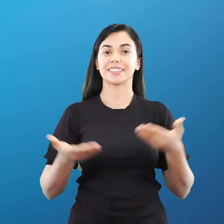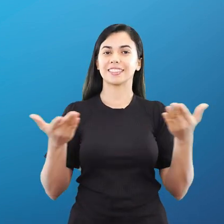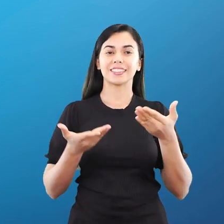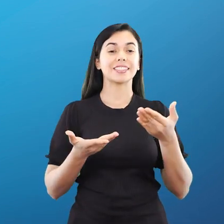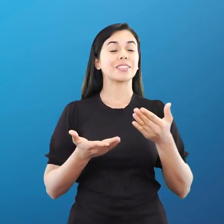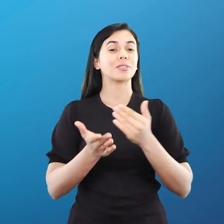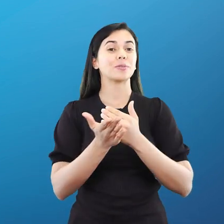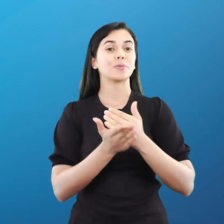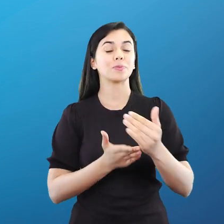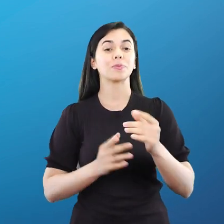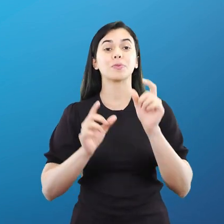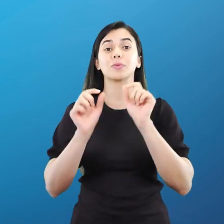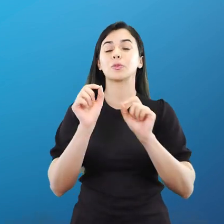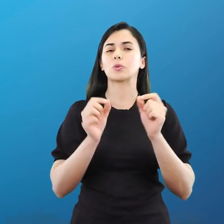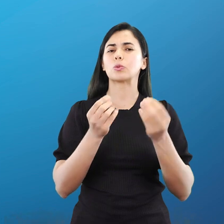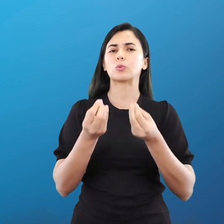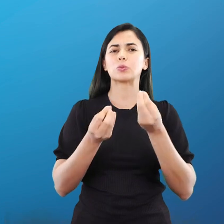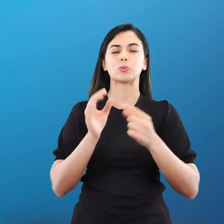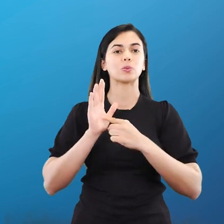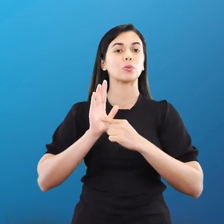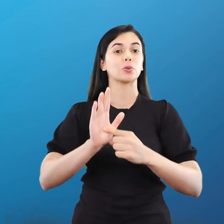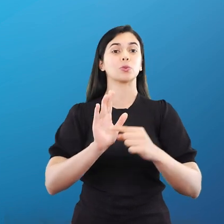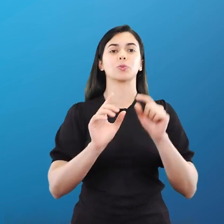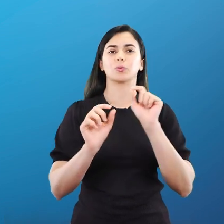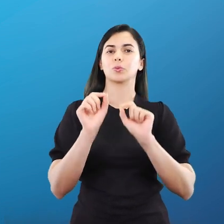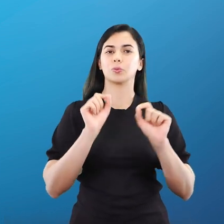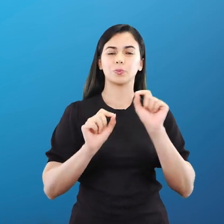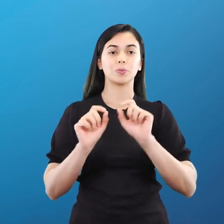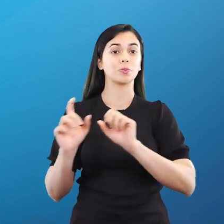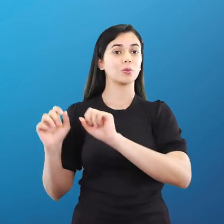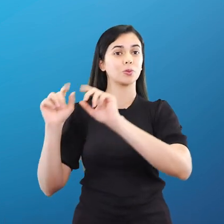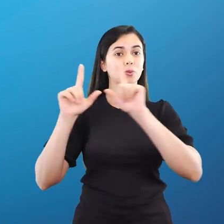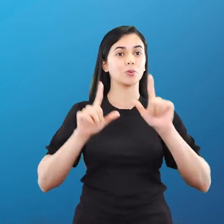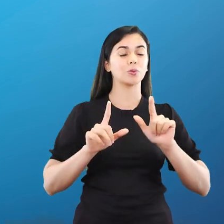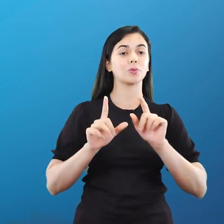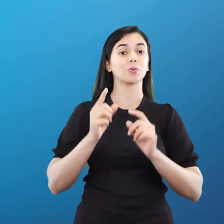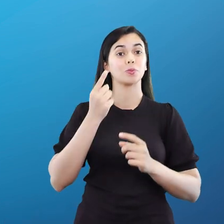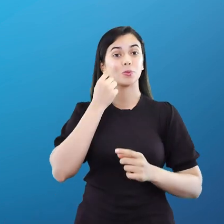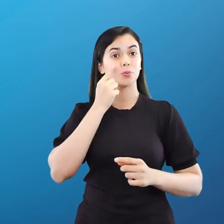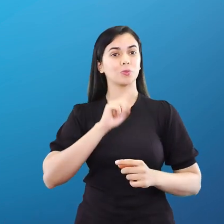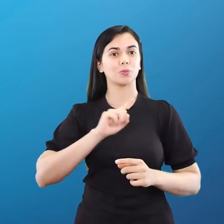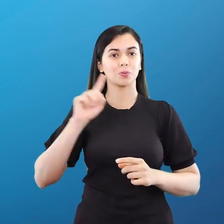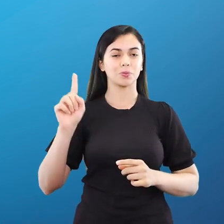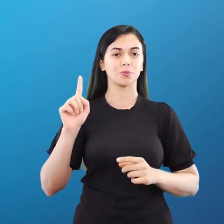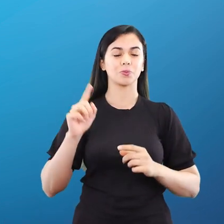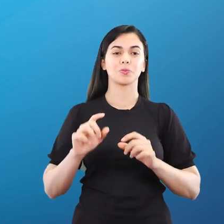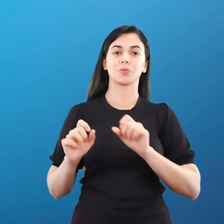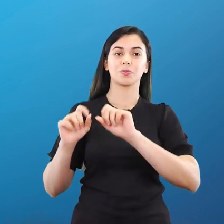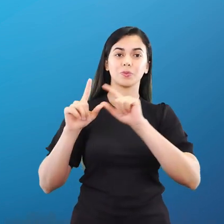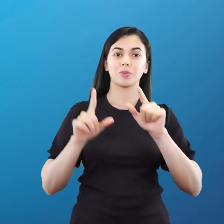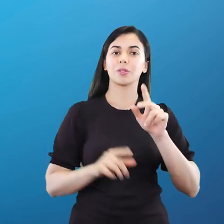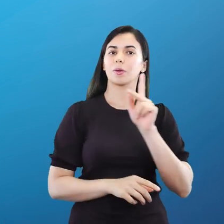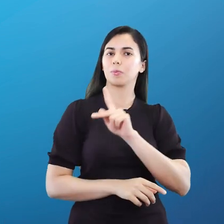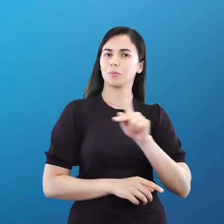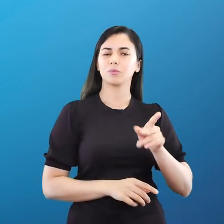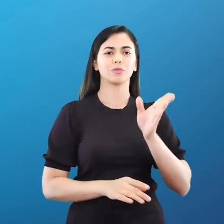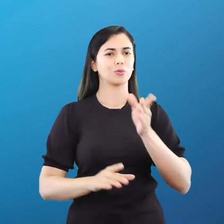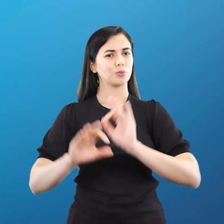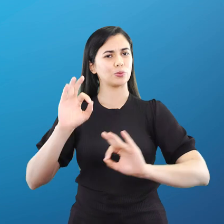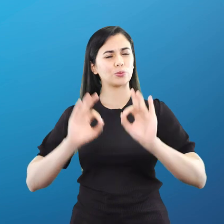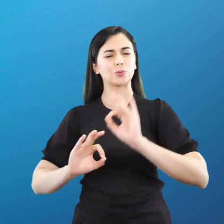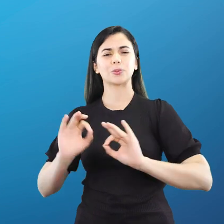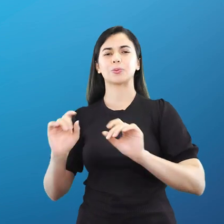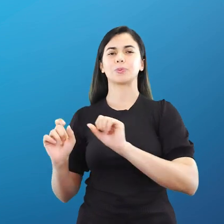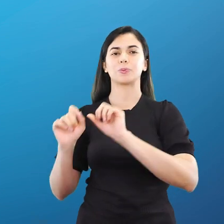mostrando aqui para vocês essa abertura do slide que a professora preparou para vocês